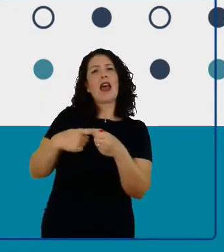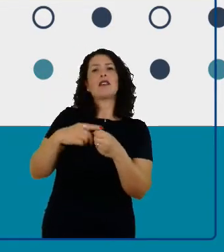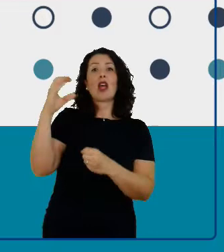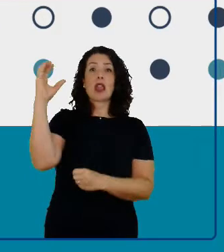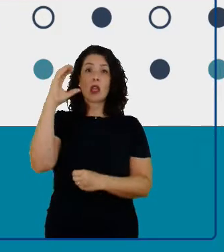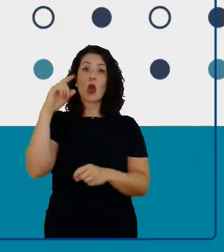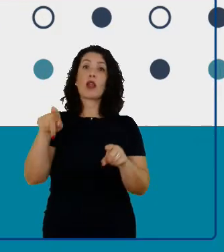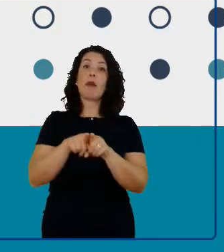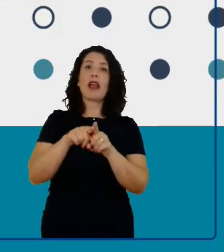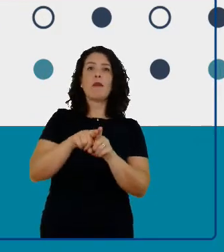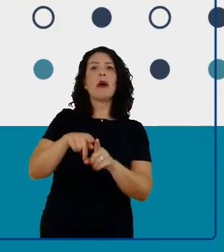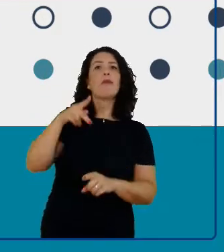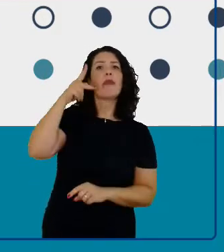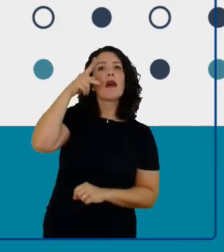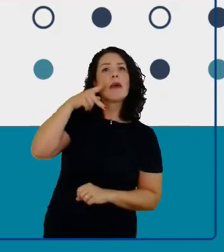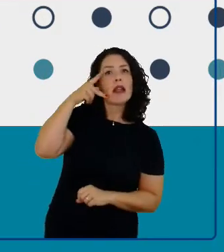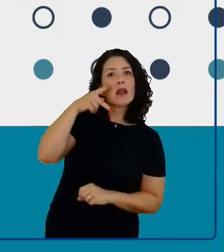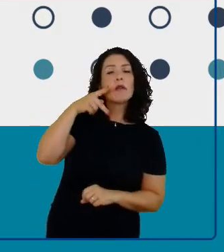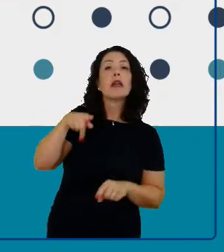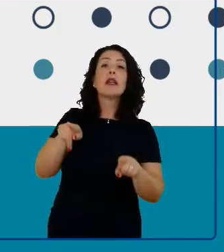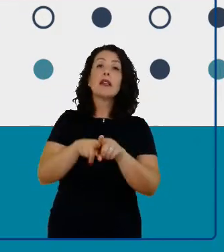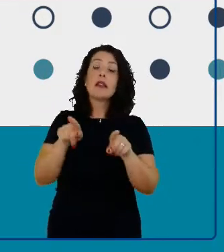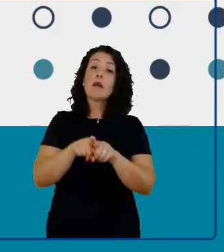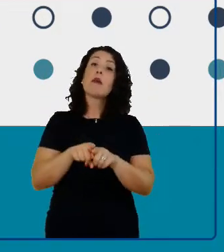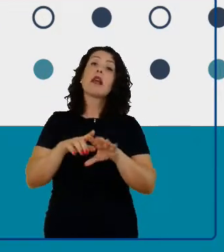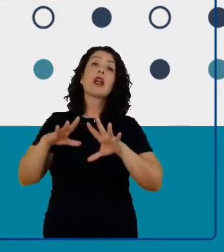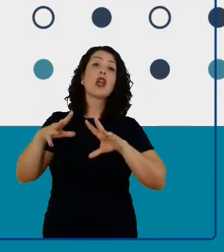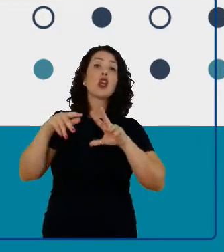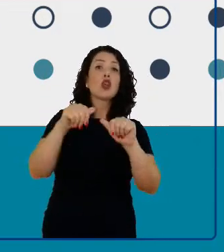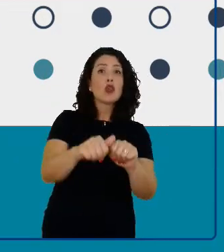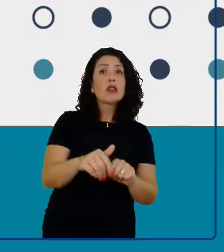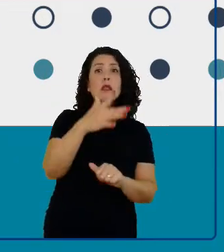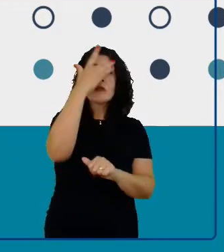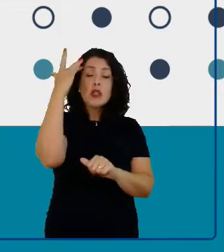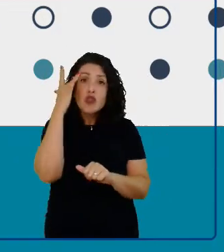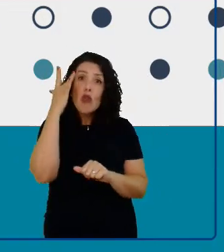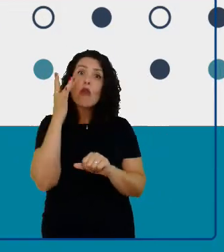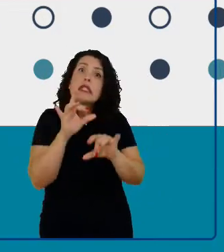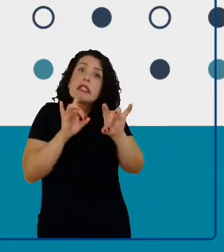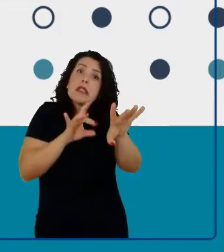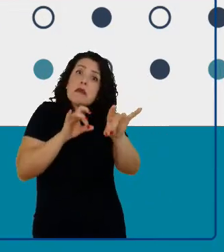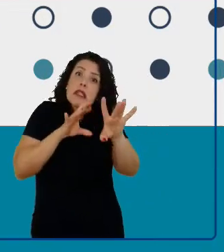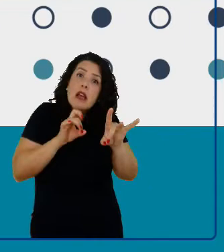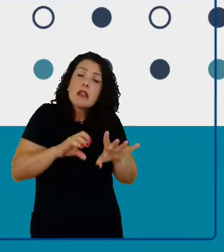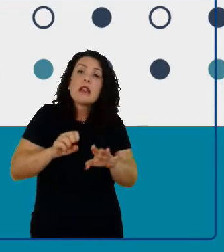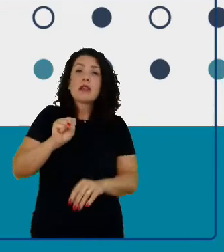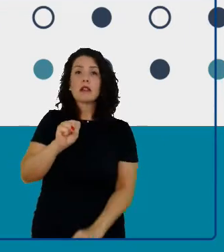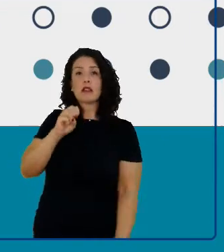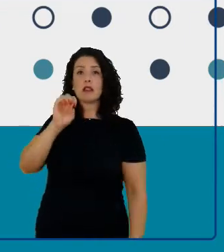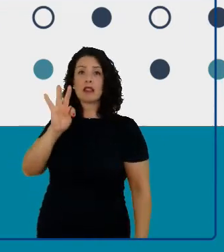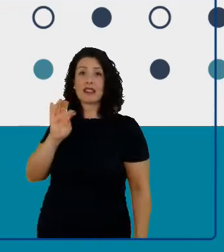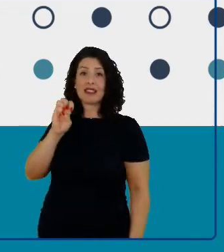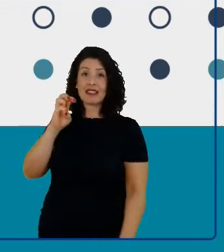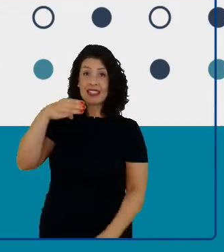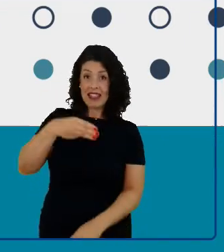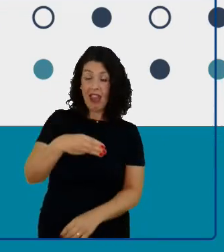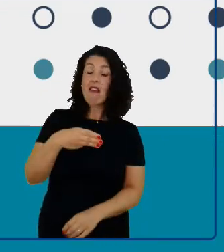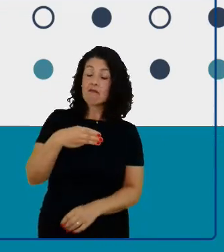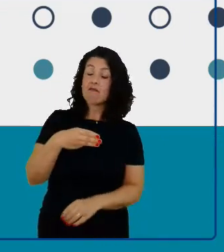Lyons, uma especialista do STEM Learning do Reino Unido, um orador maravilhoso.